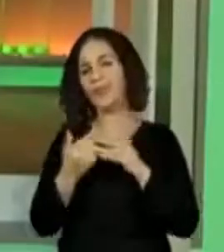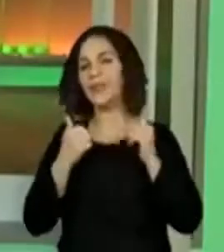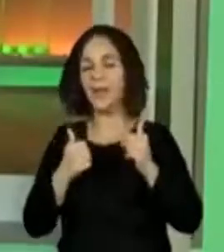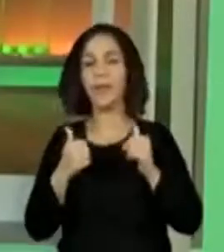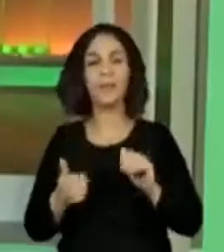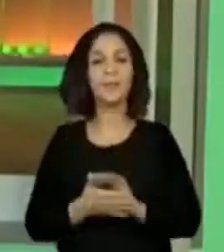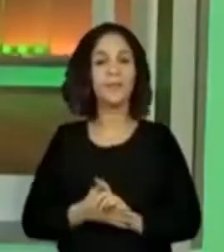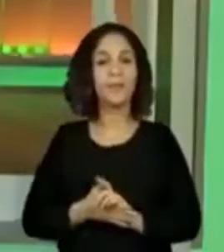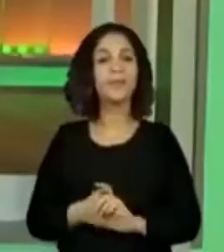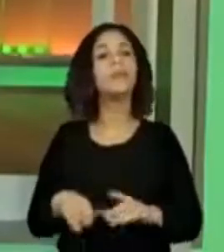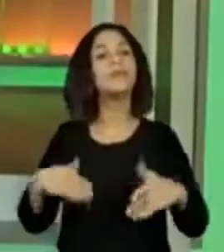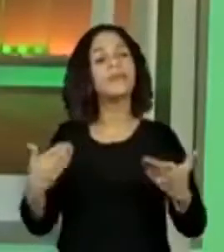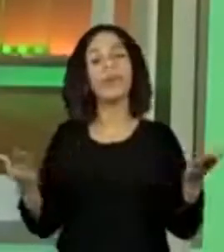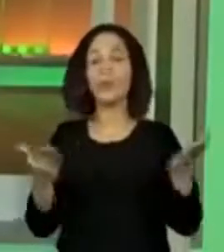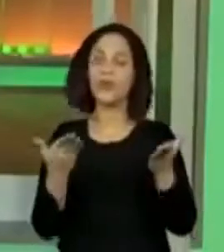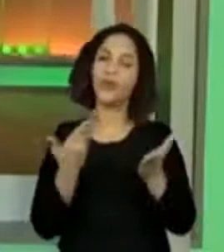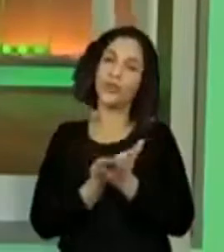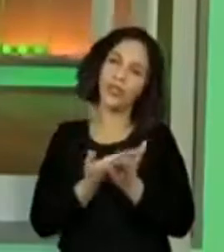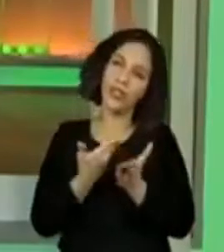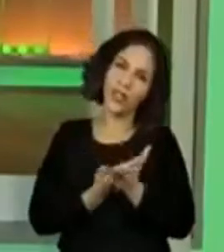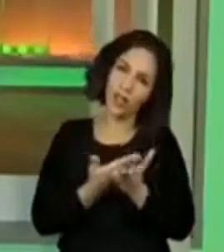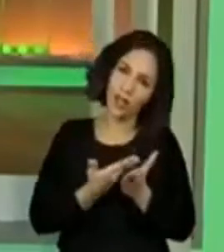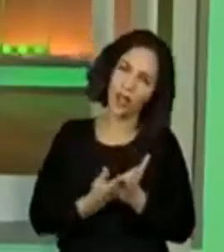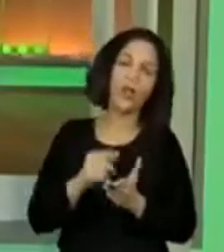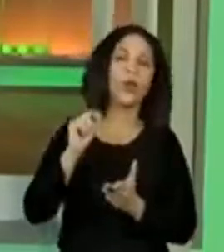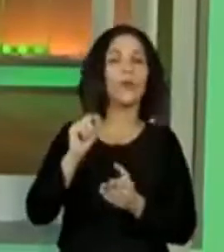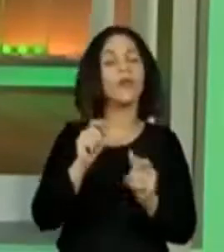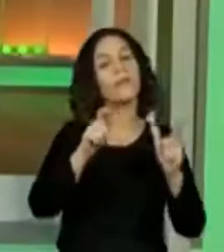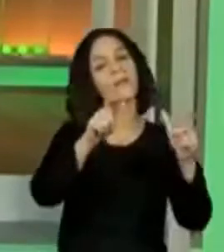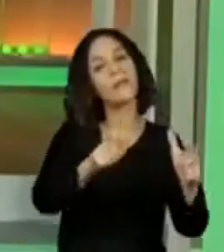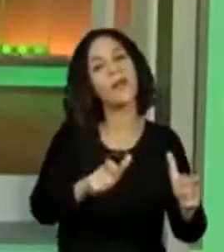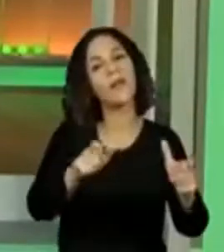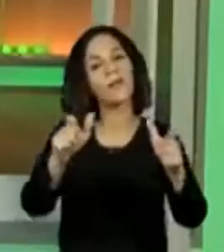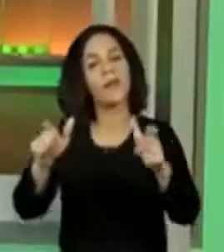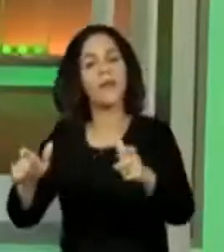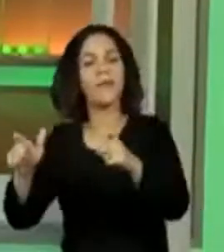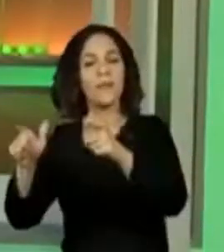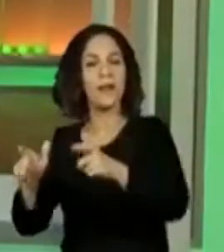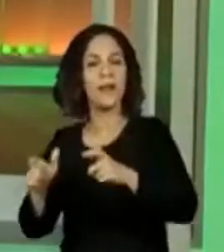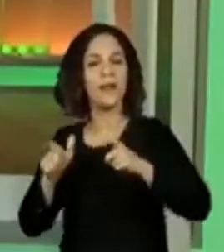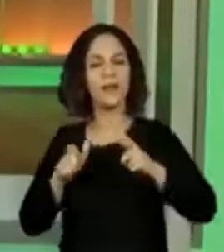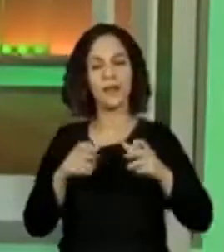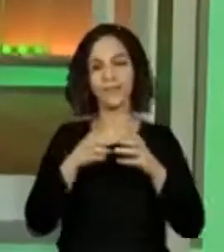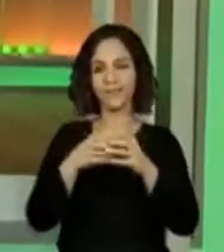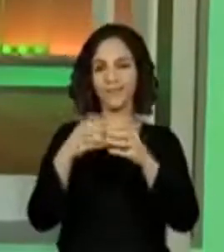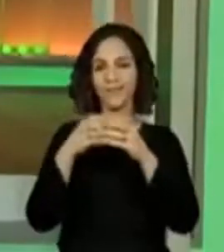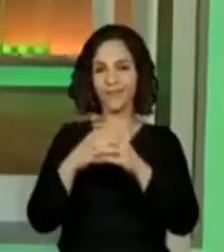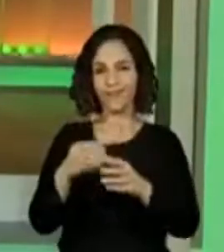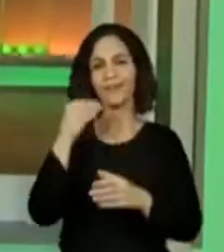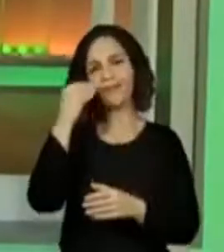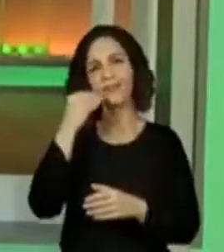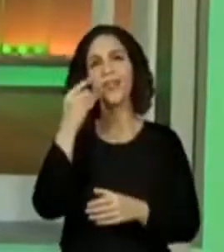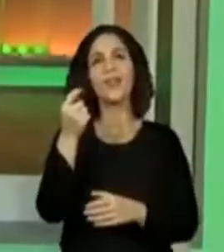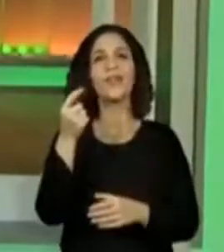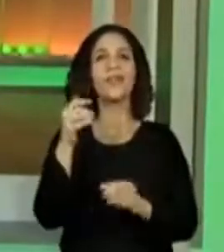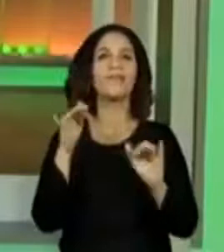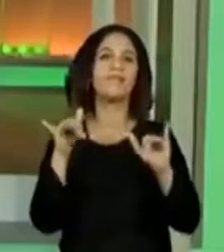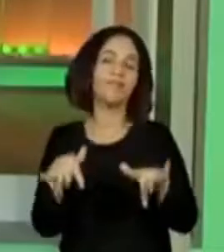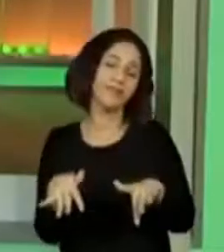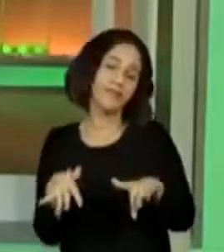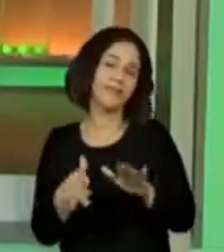Hoje, a nossa aula, que era sobre espaços de vivências, está quase acabando.